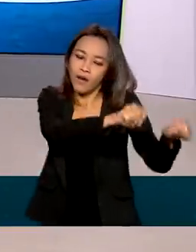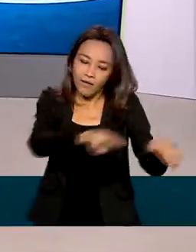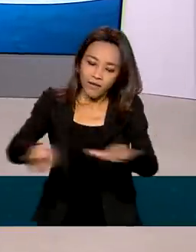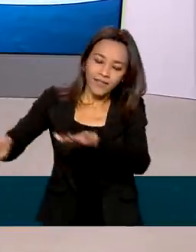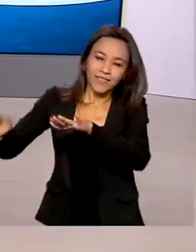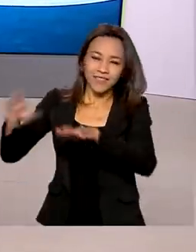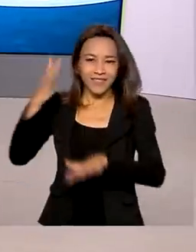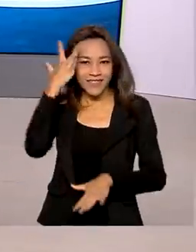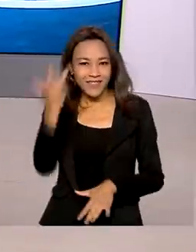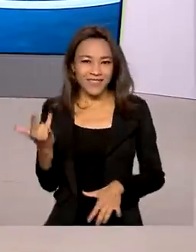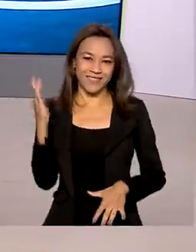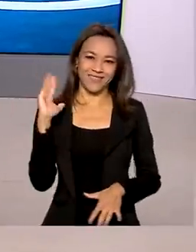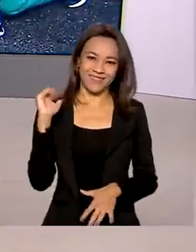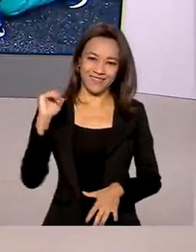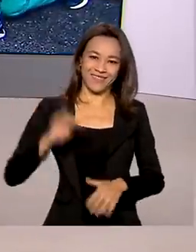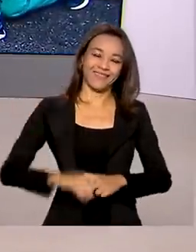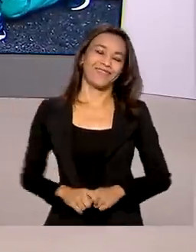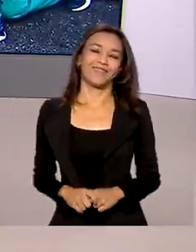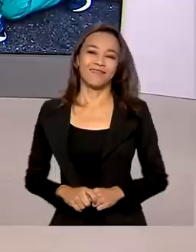você e até amanhã. Tchau, tchau.